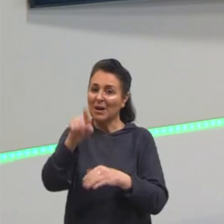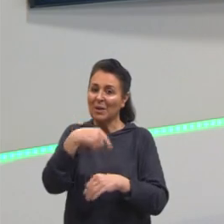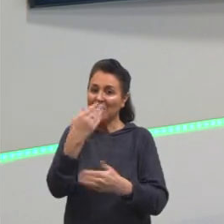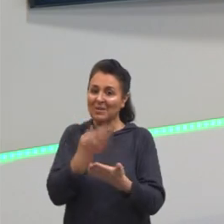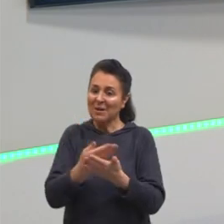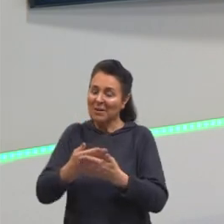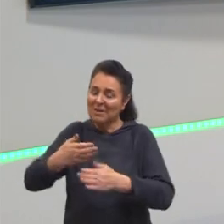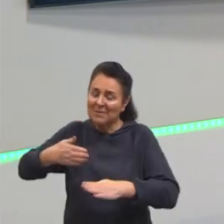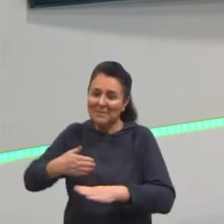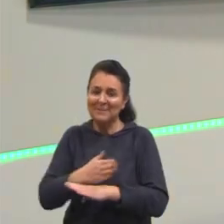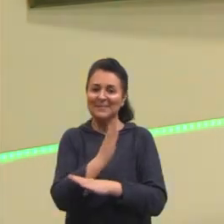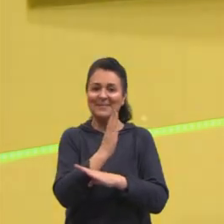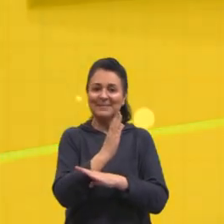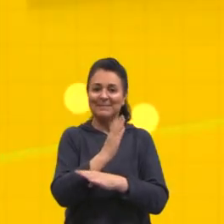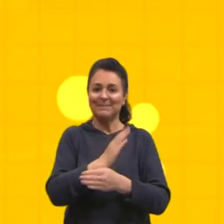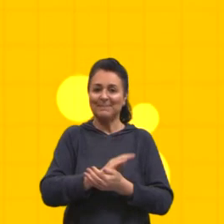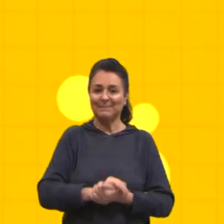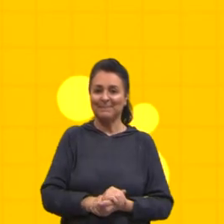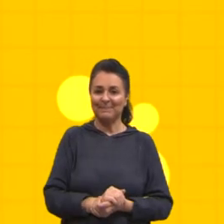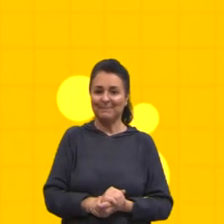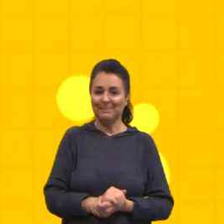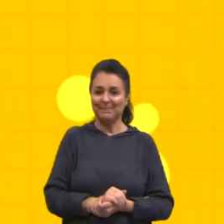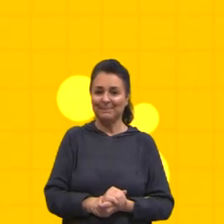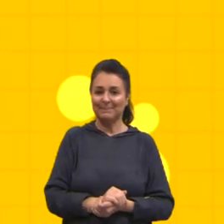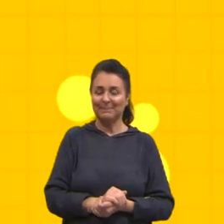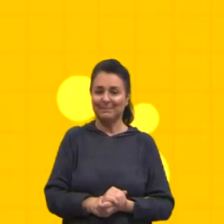Partiu passar. Tchau.